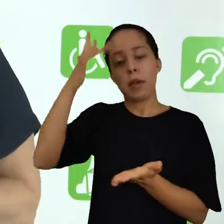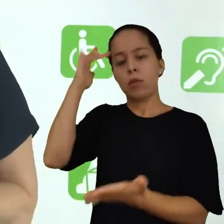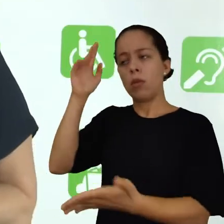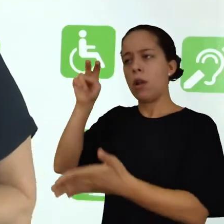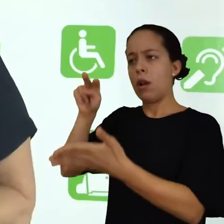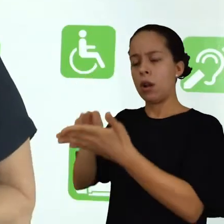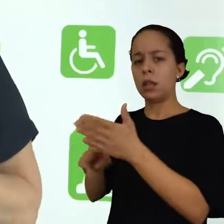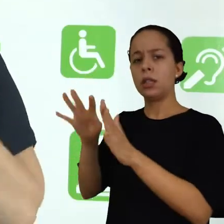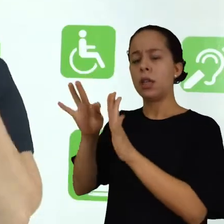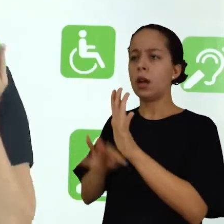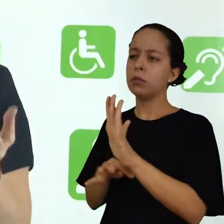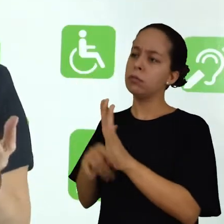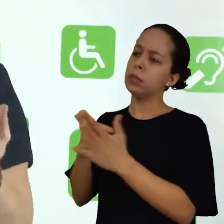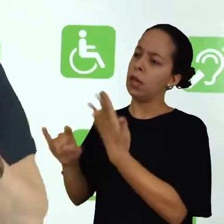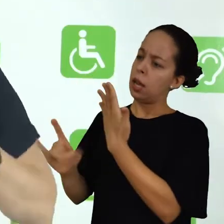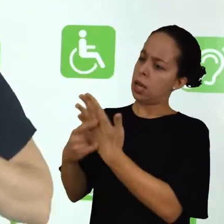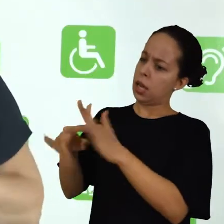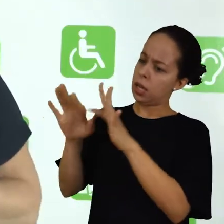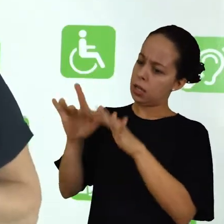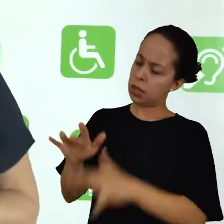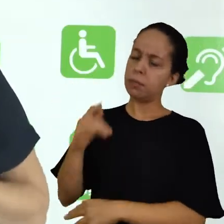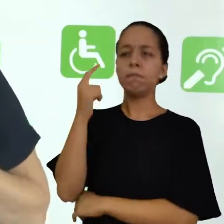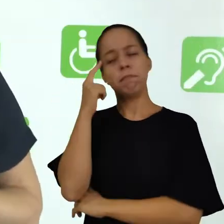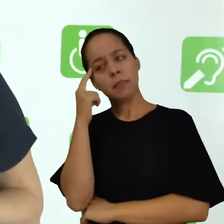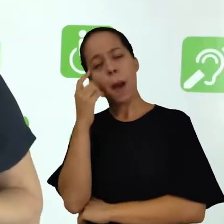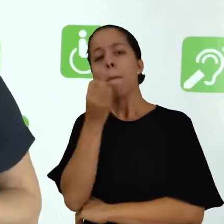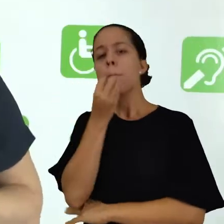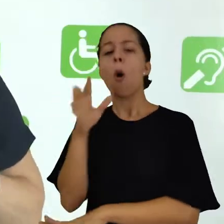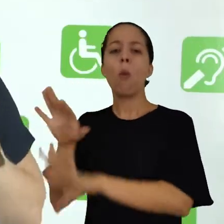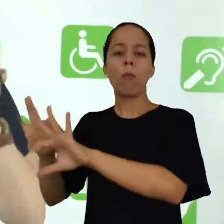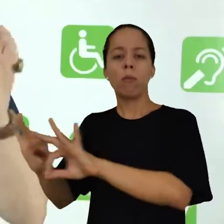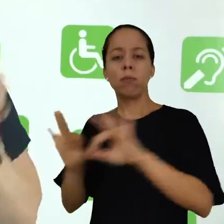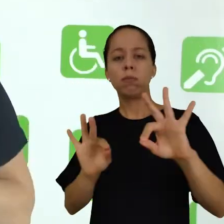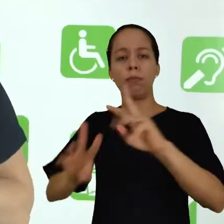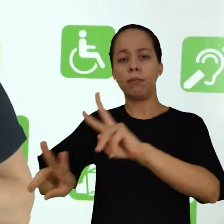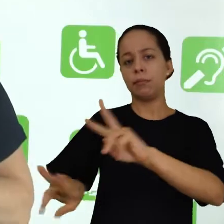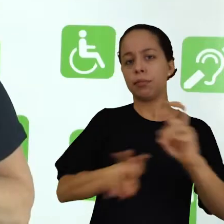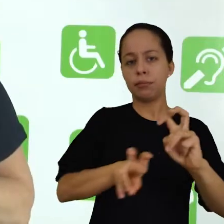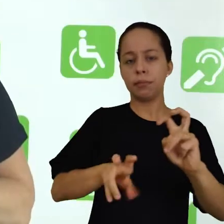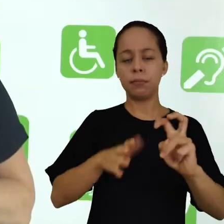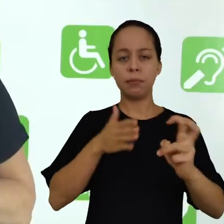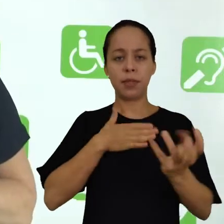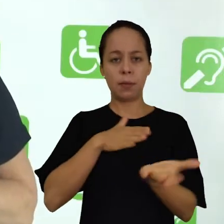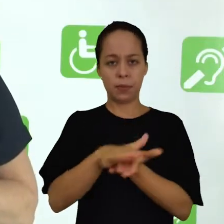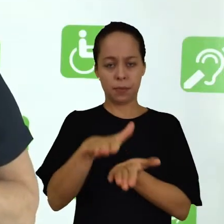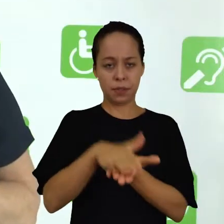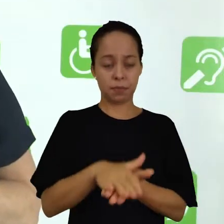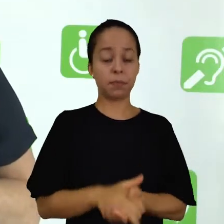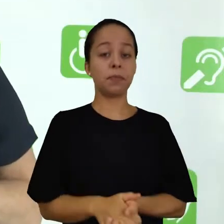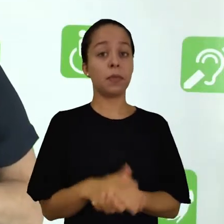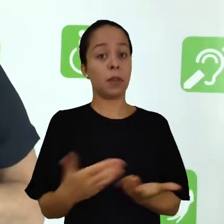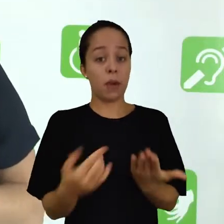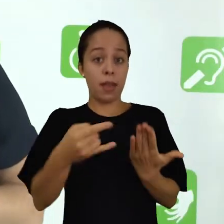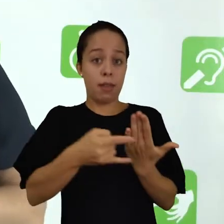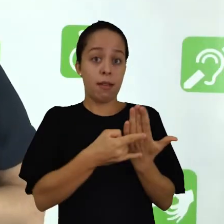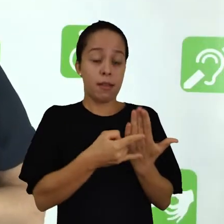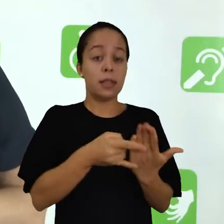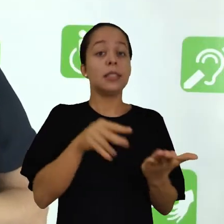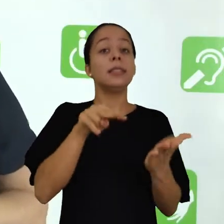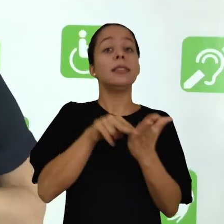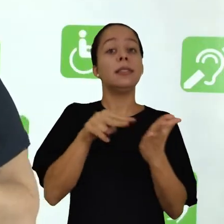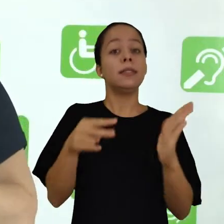texto para decidir se ele vale a pena ou não conhecer a obra. Então, a resenha é como se fosse um